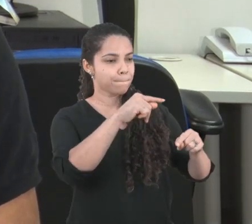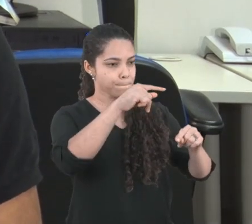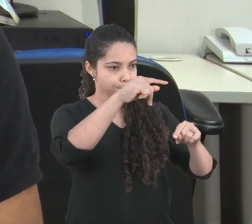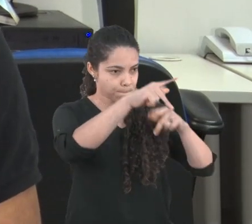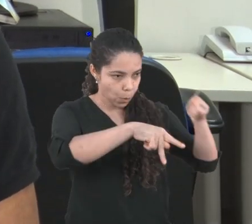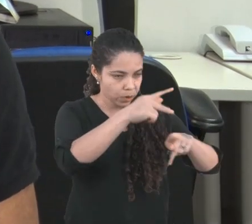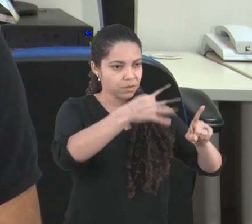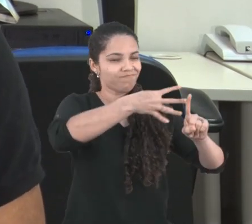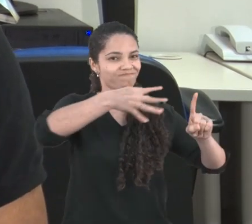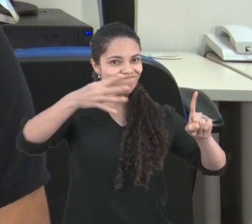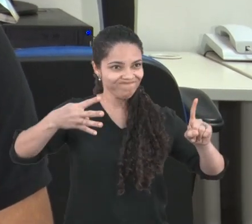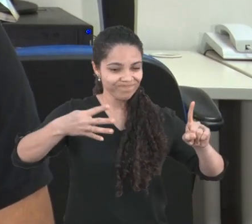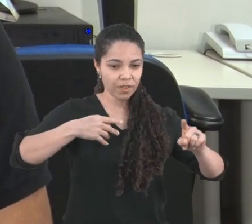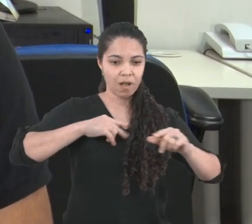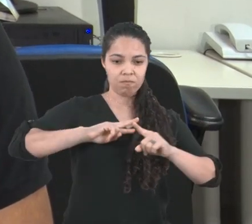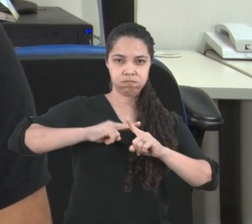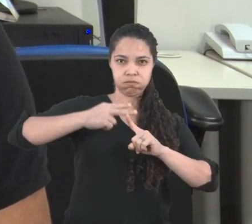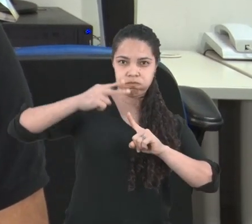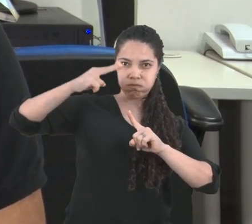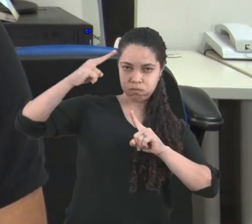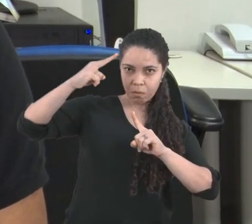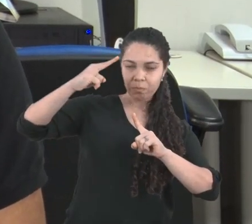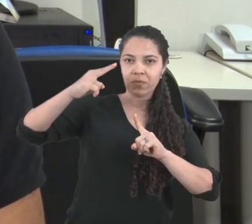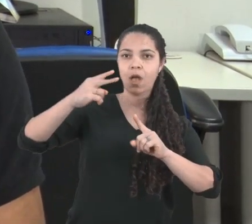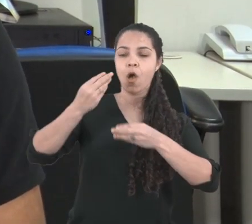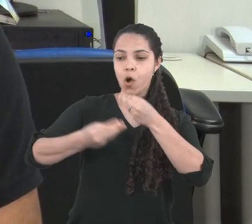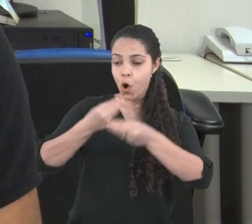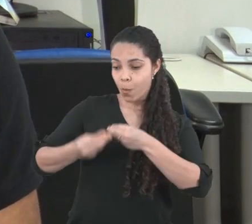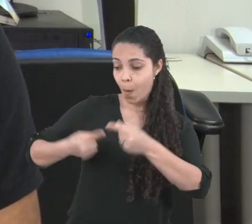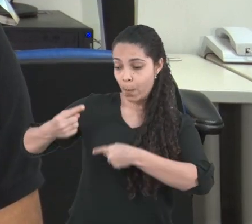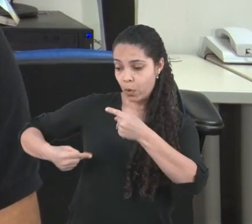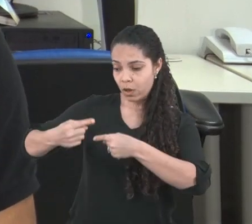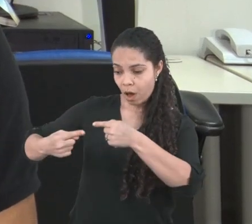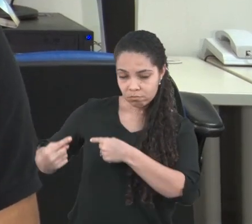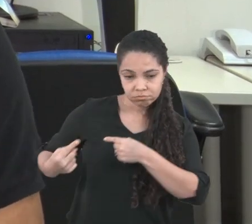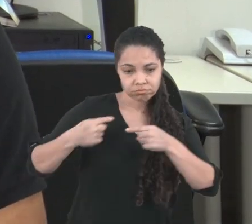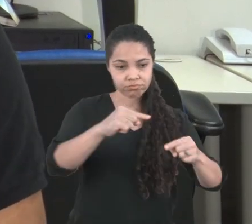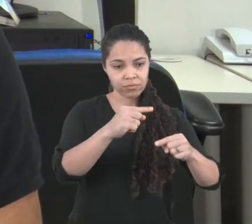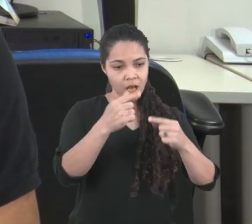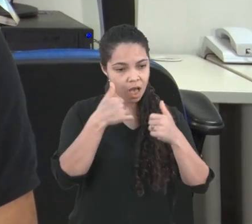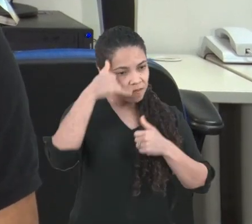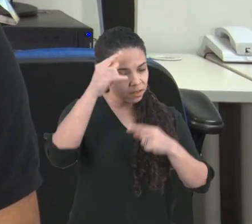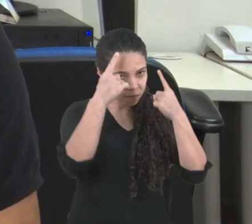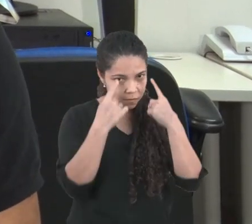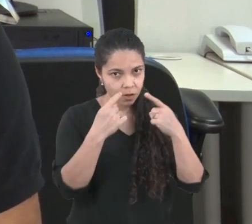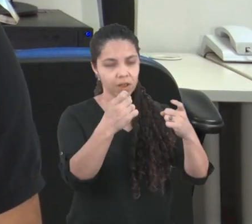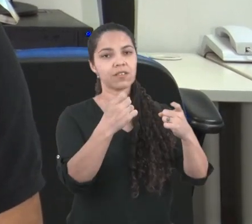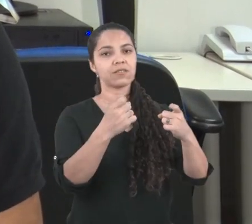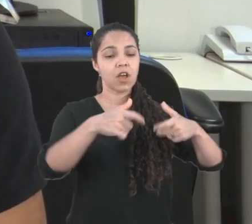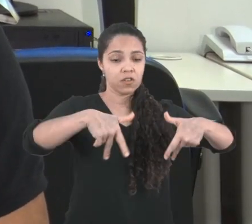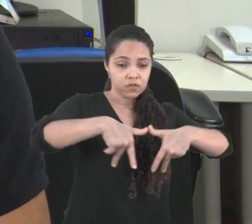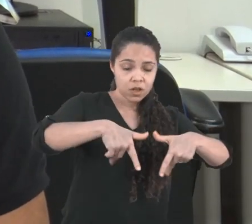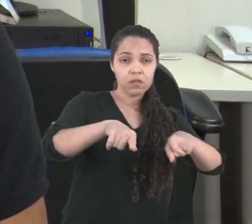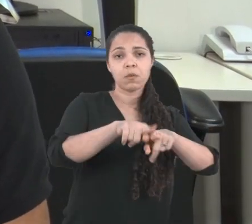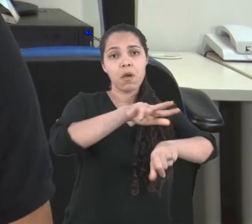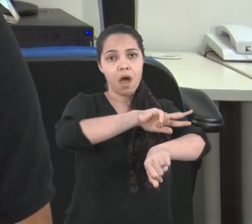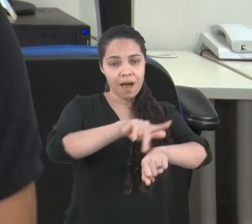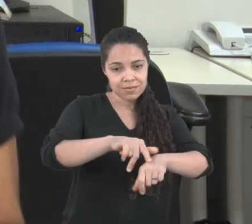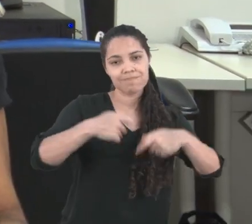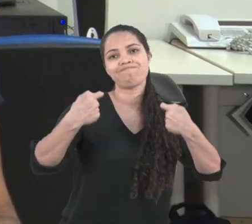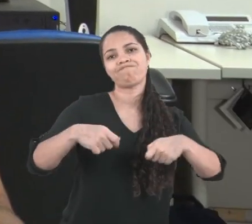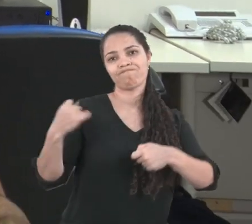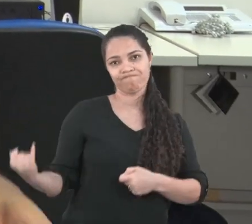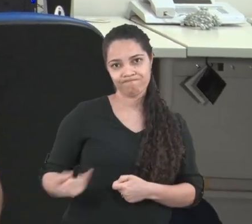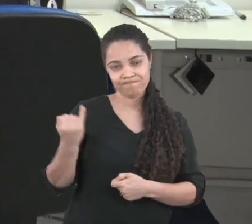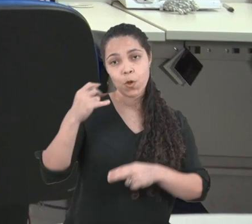no Brasil nos últimos anos, novas políticas de enfrentamento contra as violências de gênero e de raça são necessárias. É justamente por isso